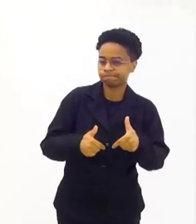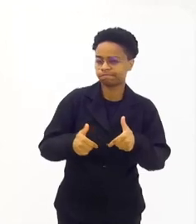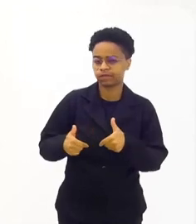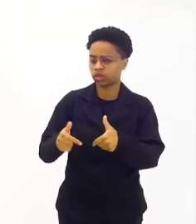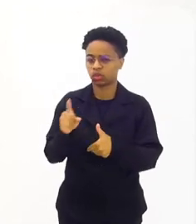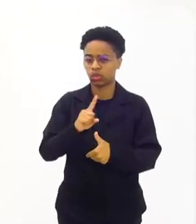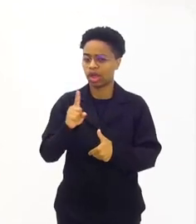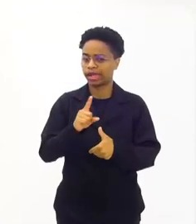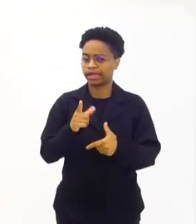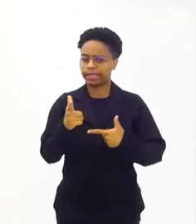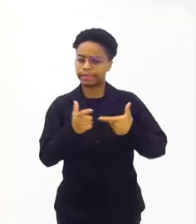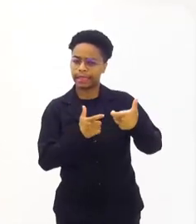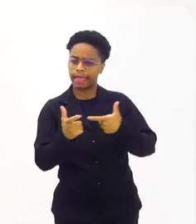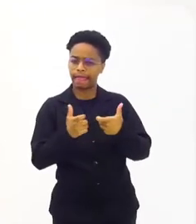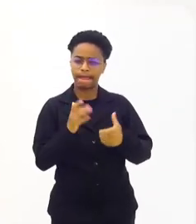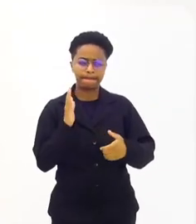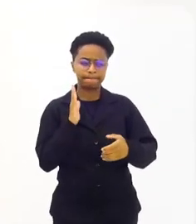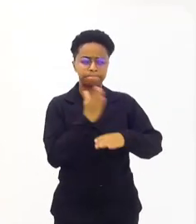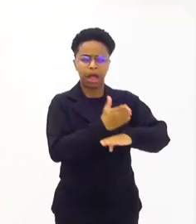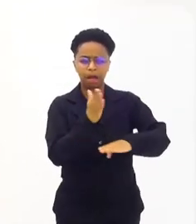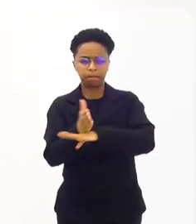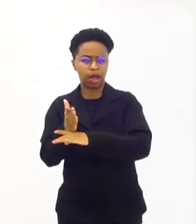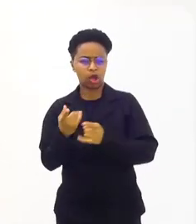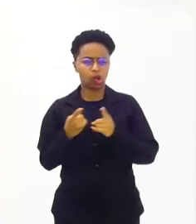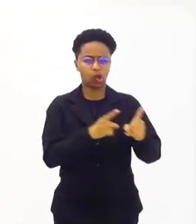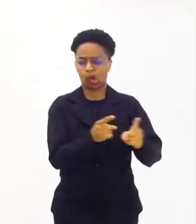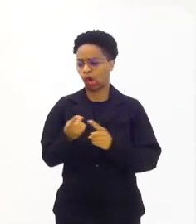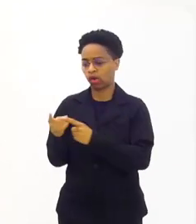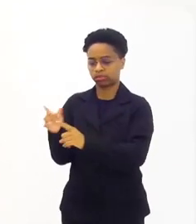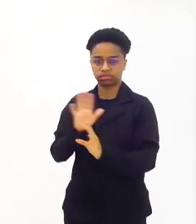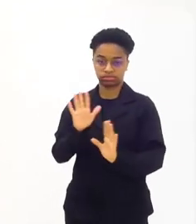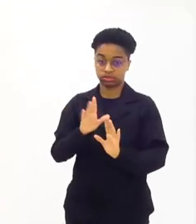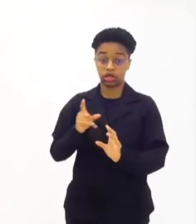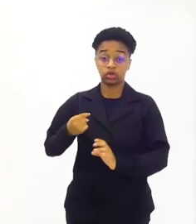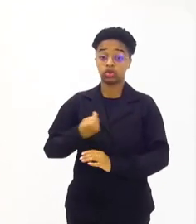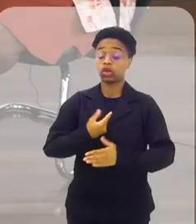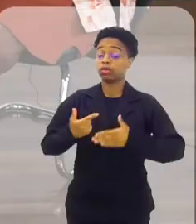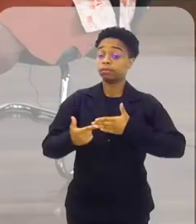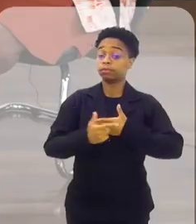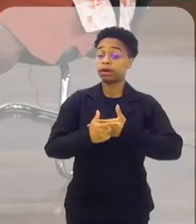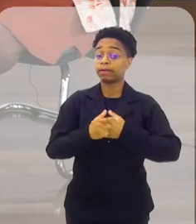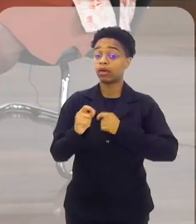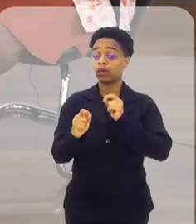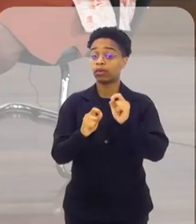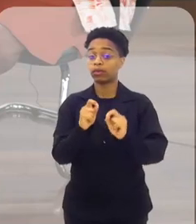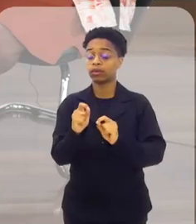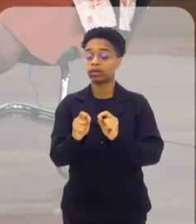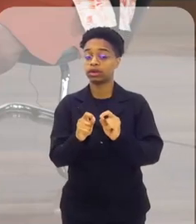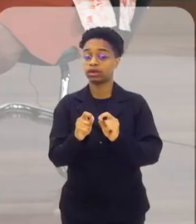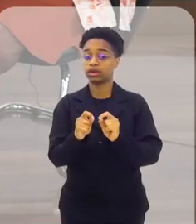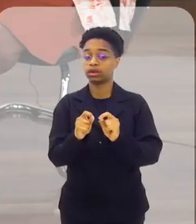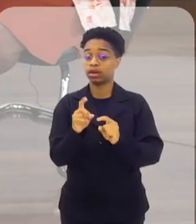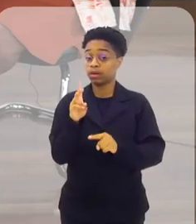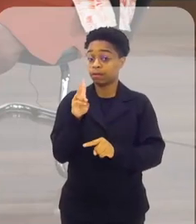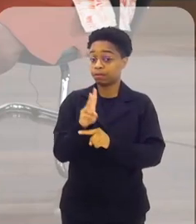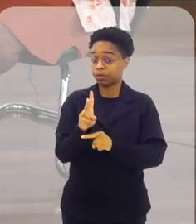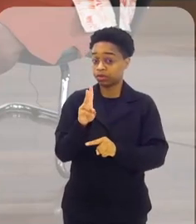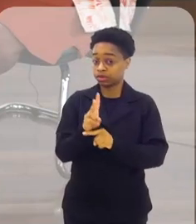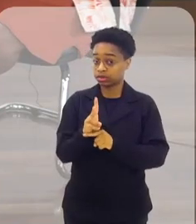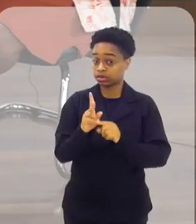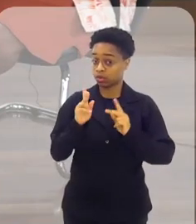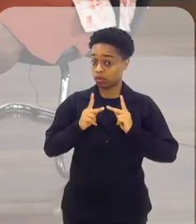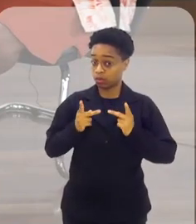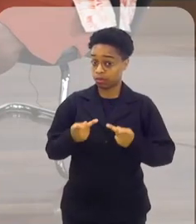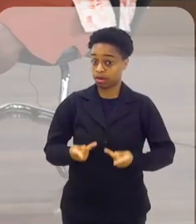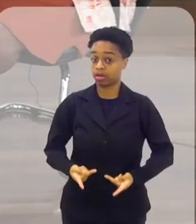dentro de uma guerra confrontando. Na verdade, nós fazemos um papel ali de resguardar as vidas